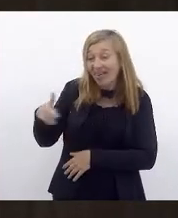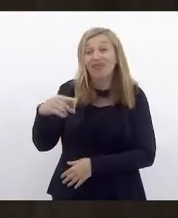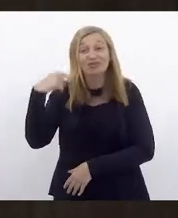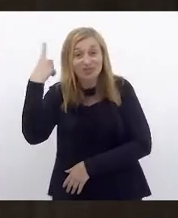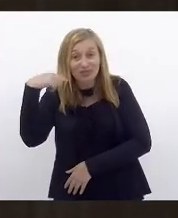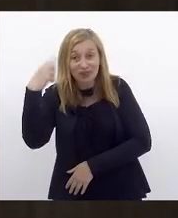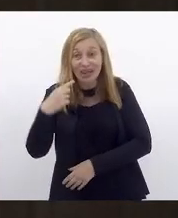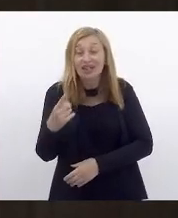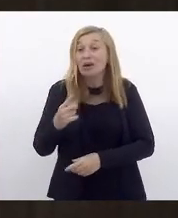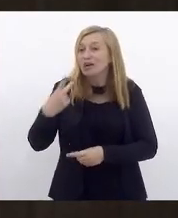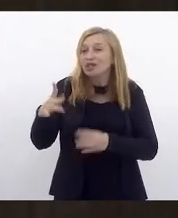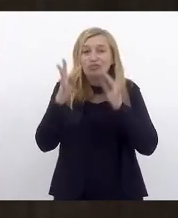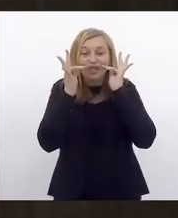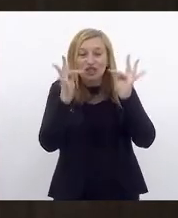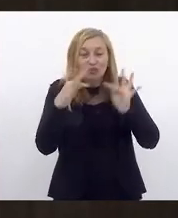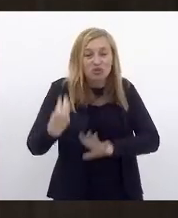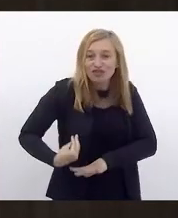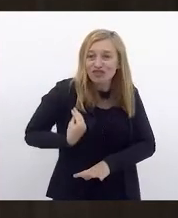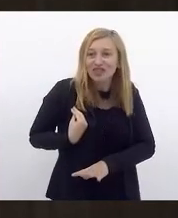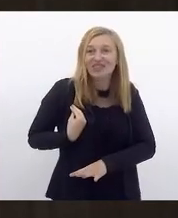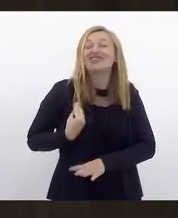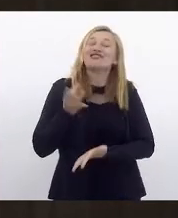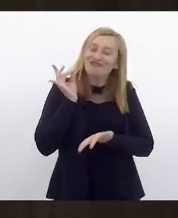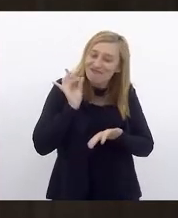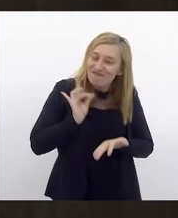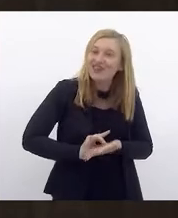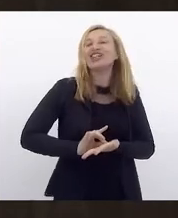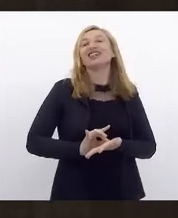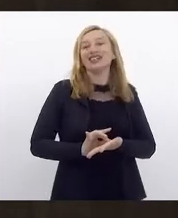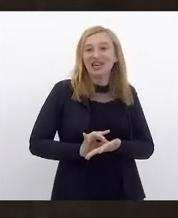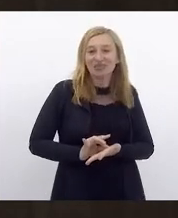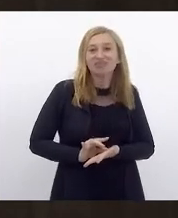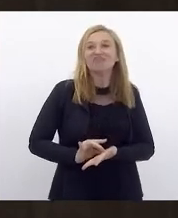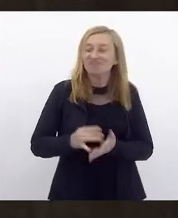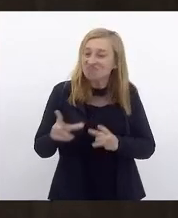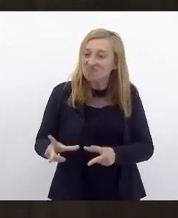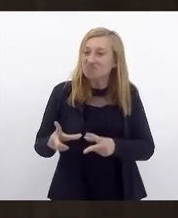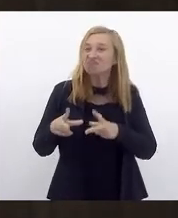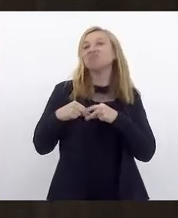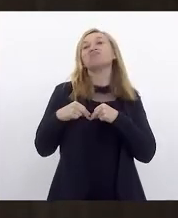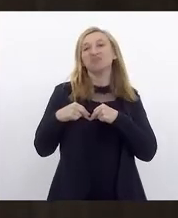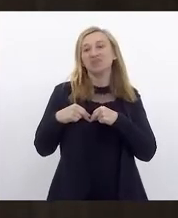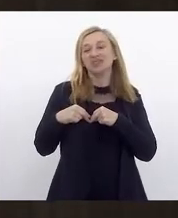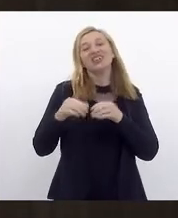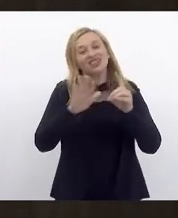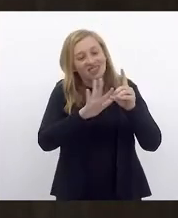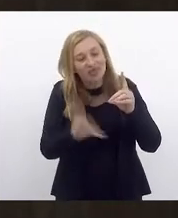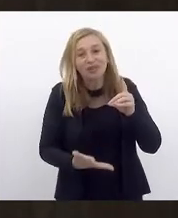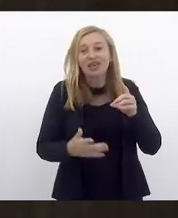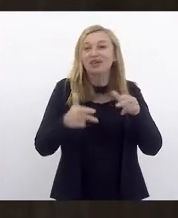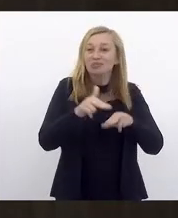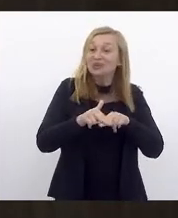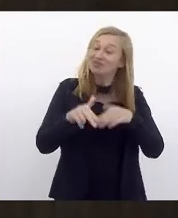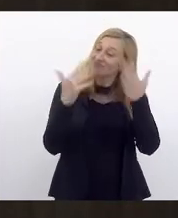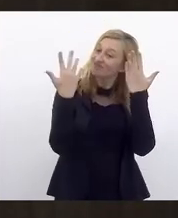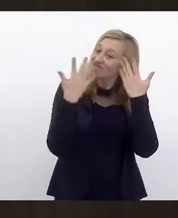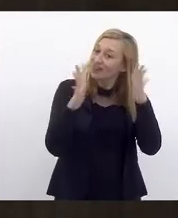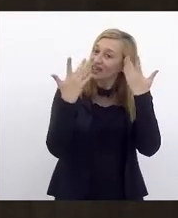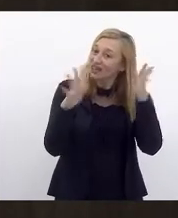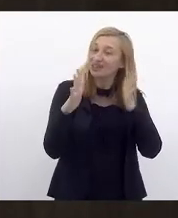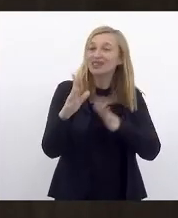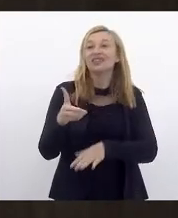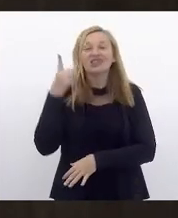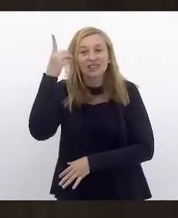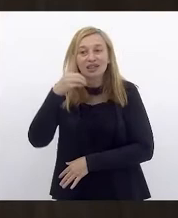mas o seu testemunho de vida realmente merece essa homenagem. Portanto, queria parabenizar o deputado